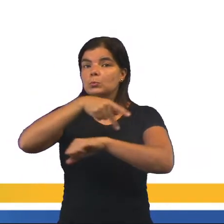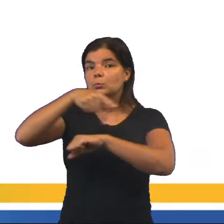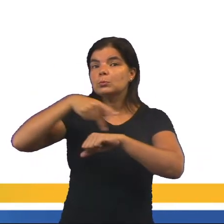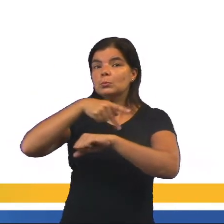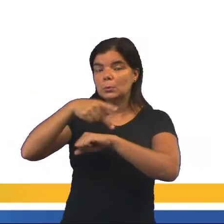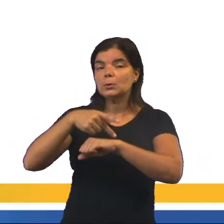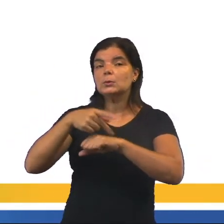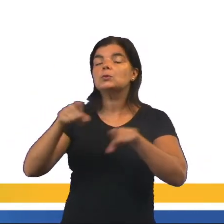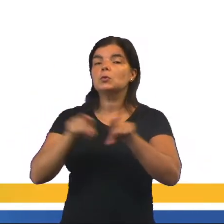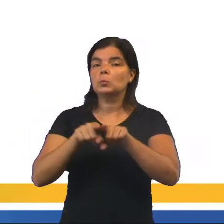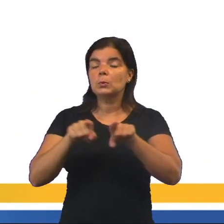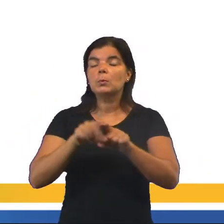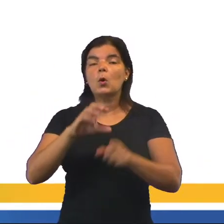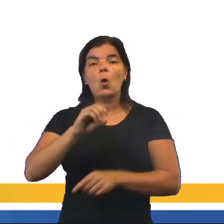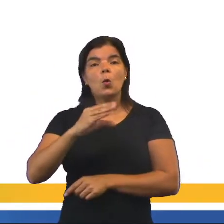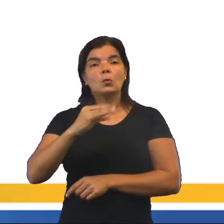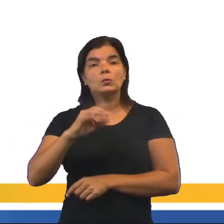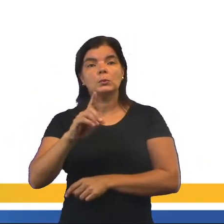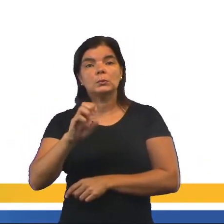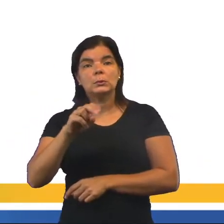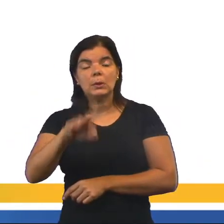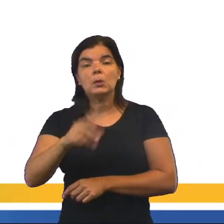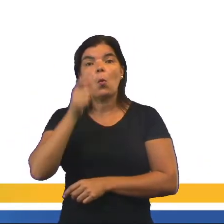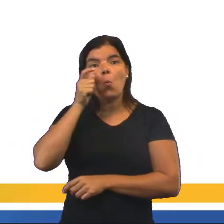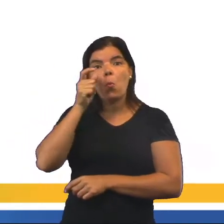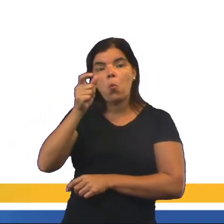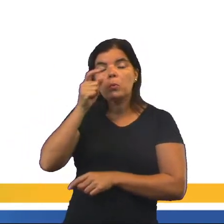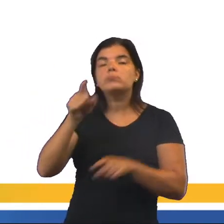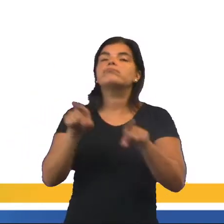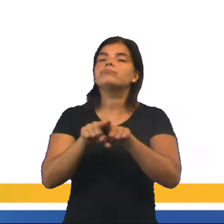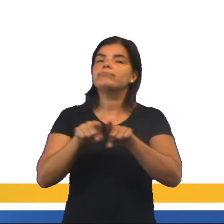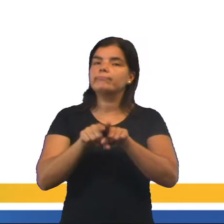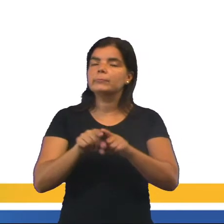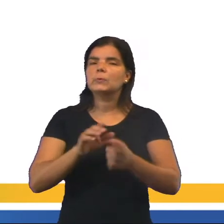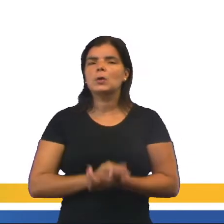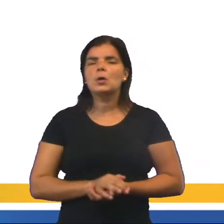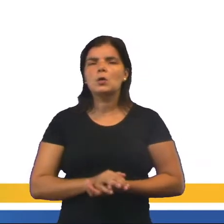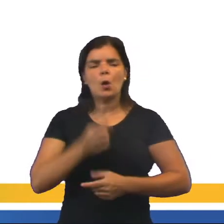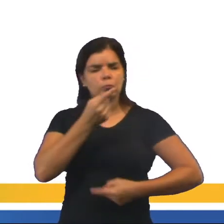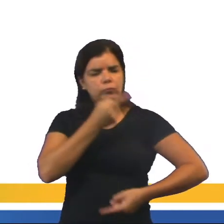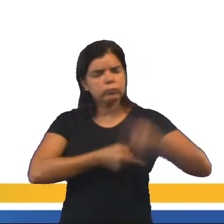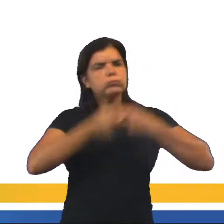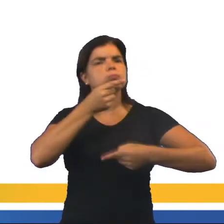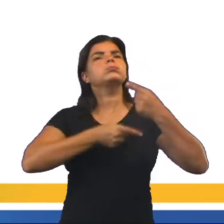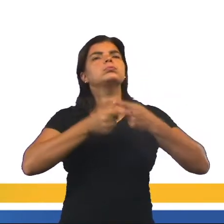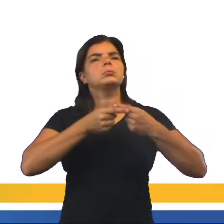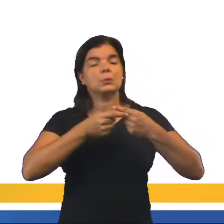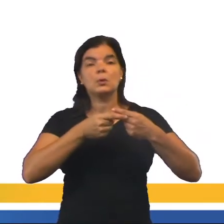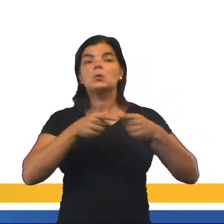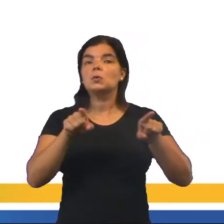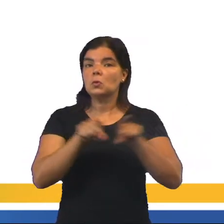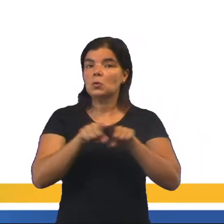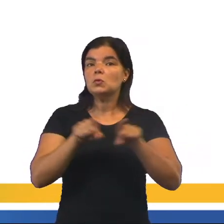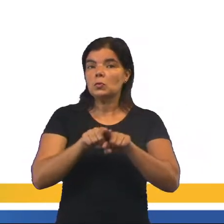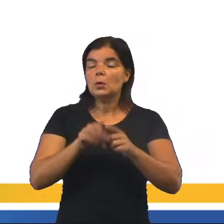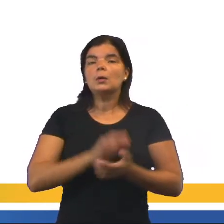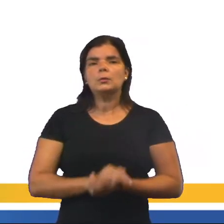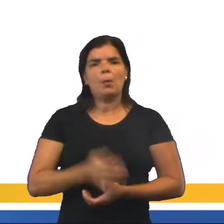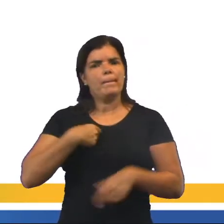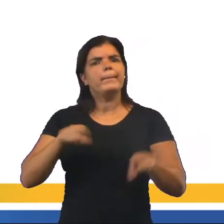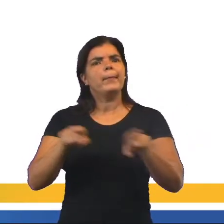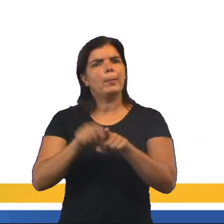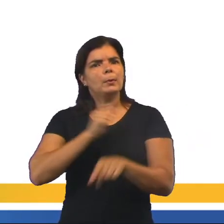diretamente para o Ocidente. Então, isso gerava lucro para eles. E, devido a essa prosperidade, a cidade era alvo de muitas expedições